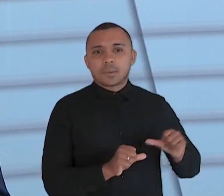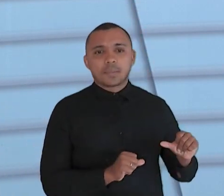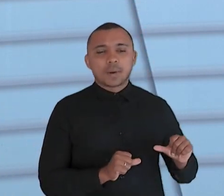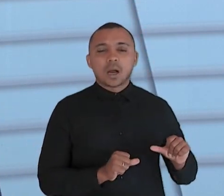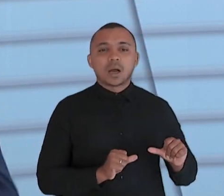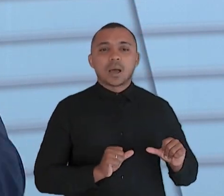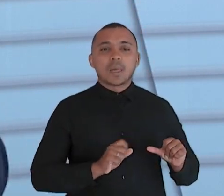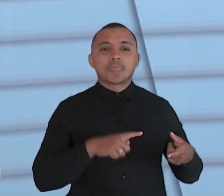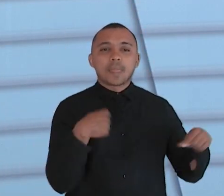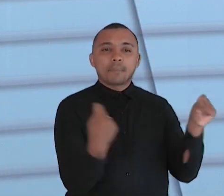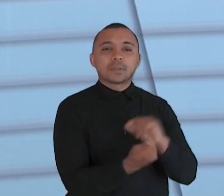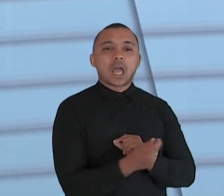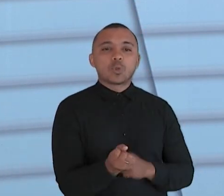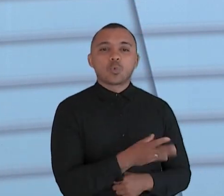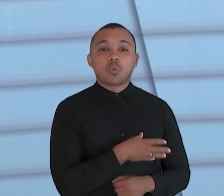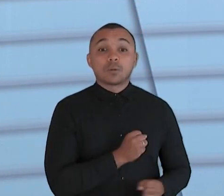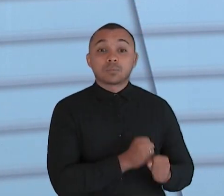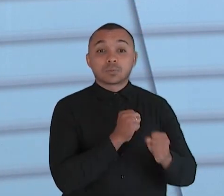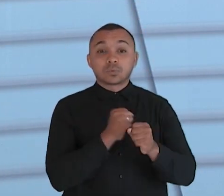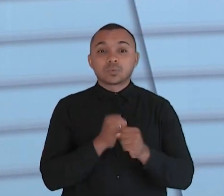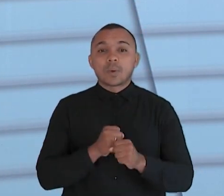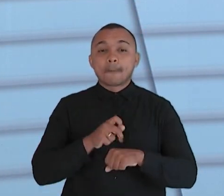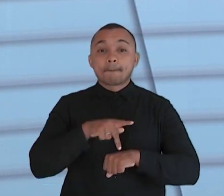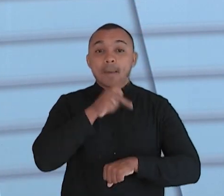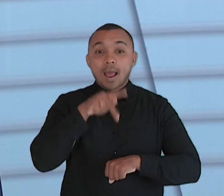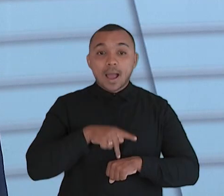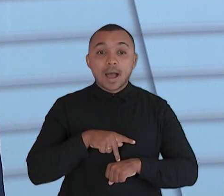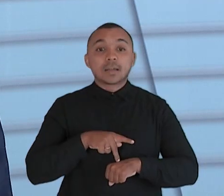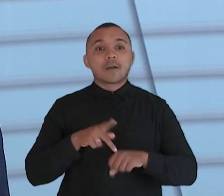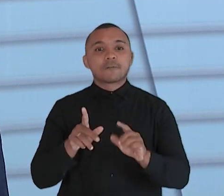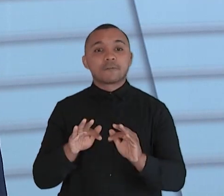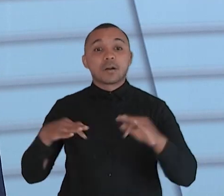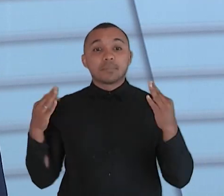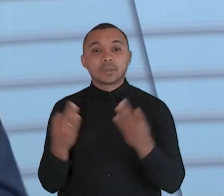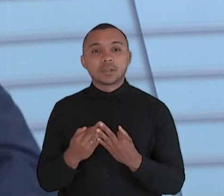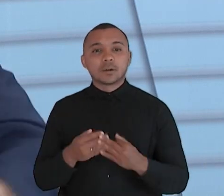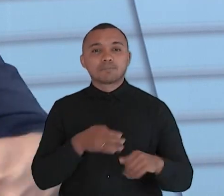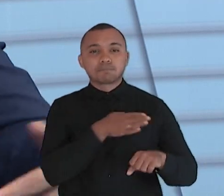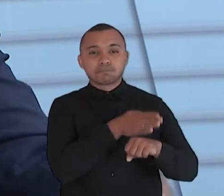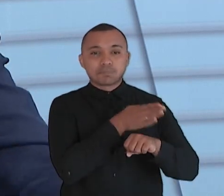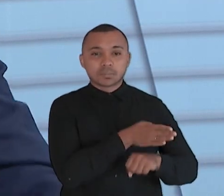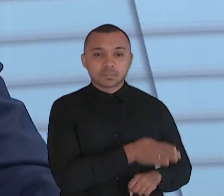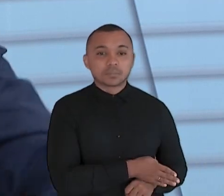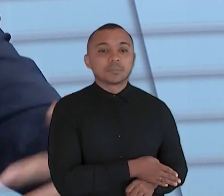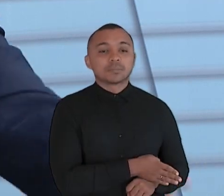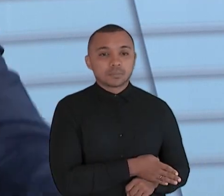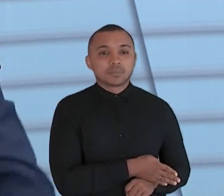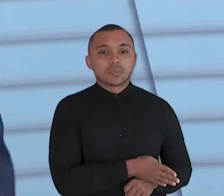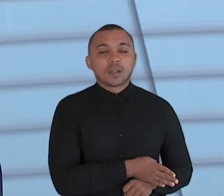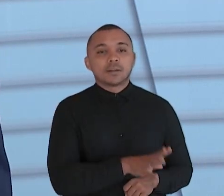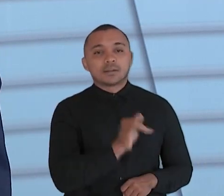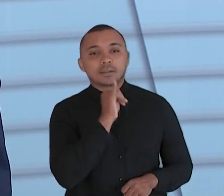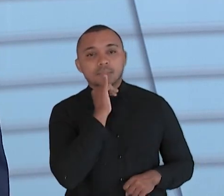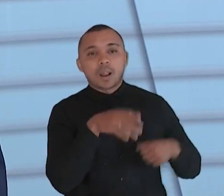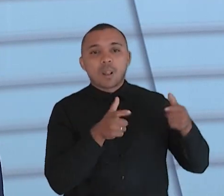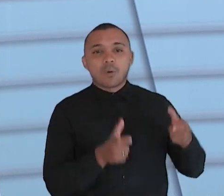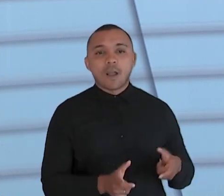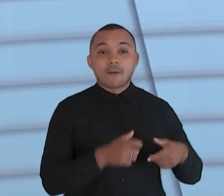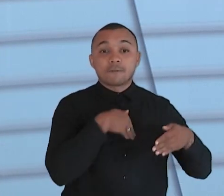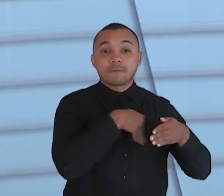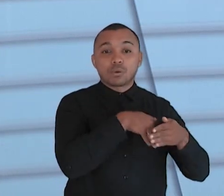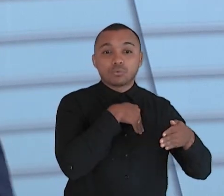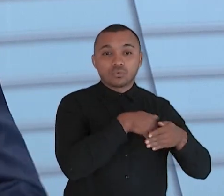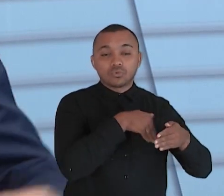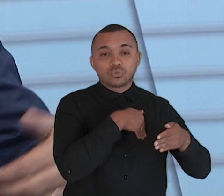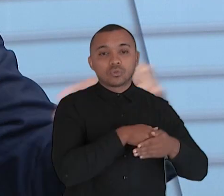praça em um lugar de de famílias frequentarem onde lá você vai ter uma areninha onde você tem lá